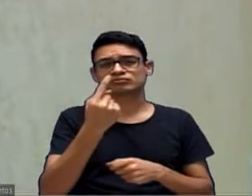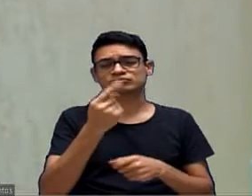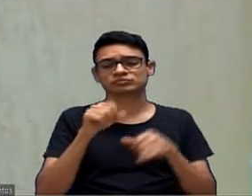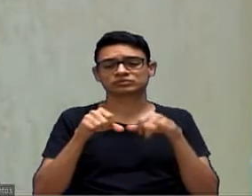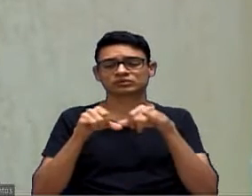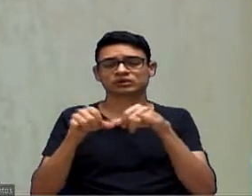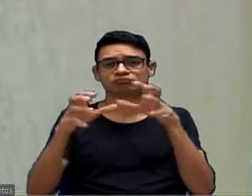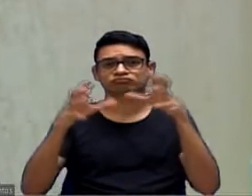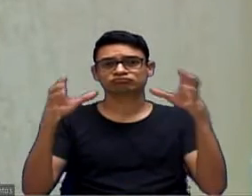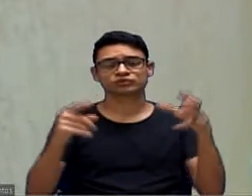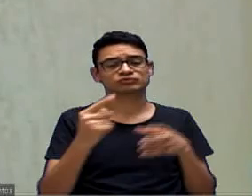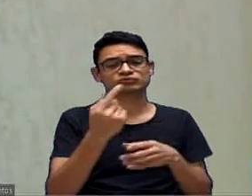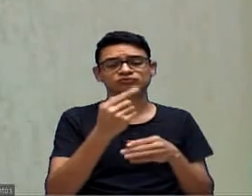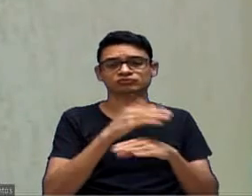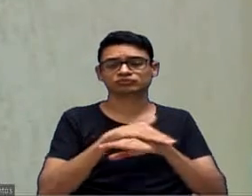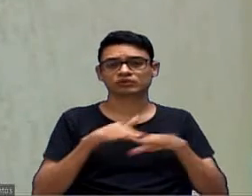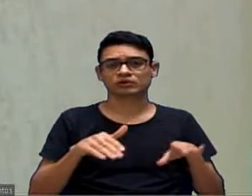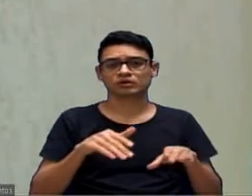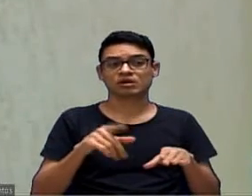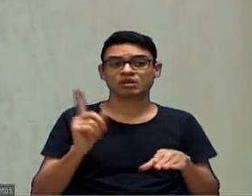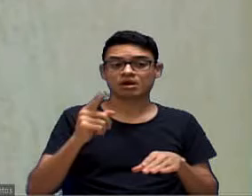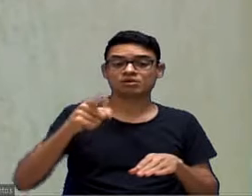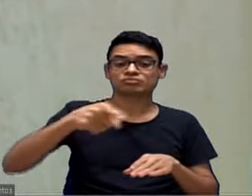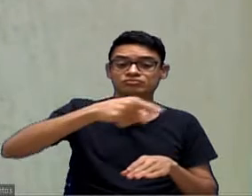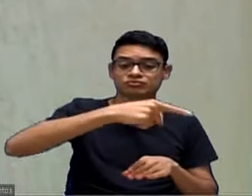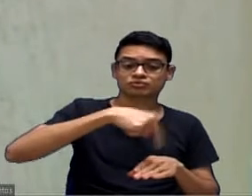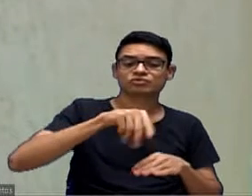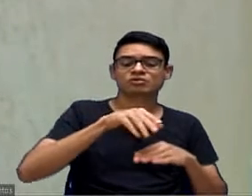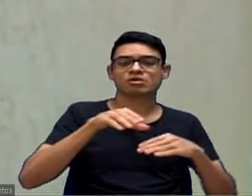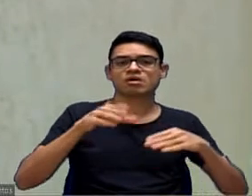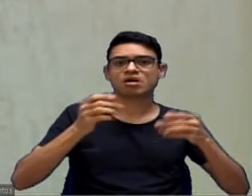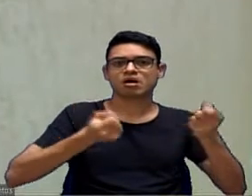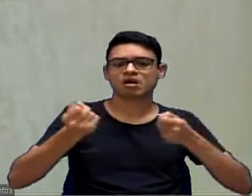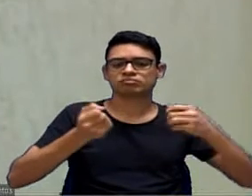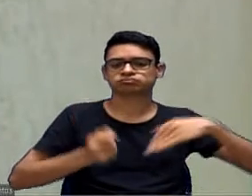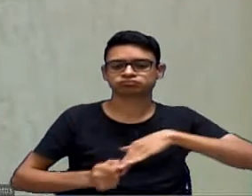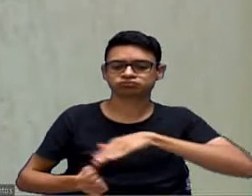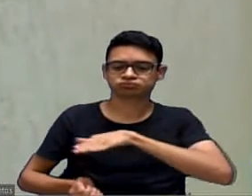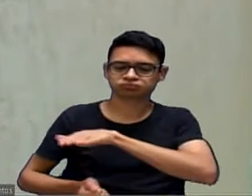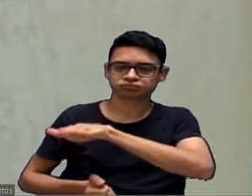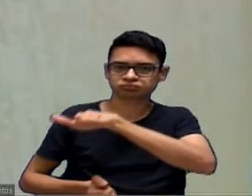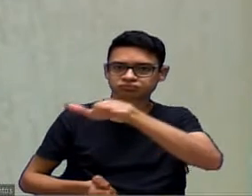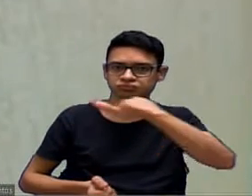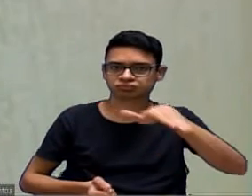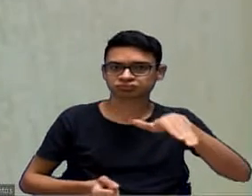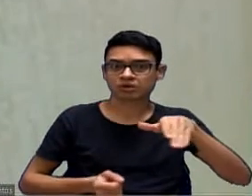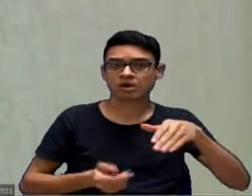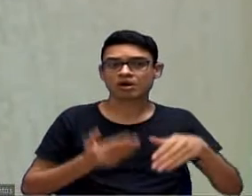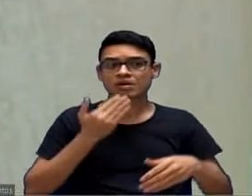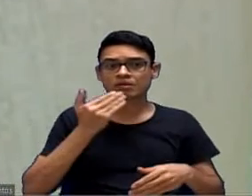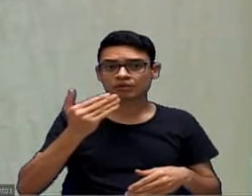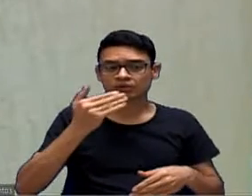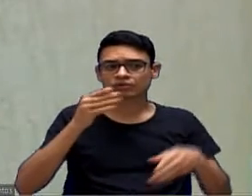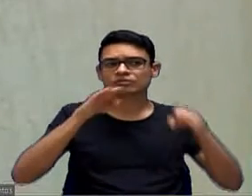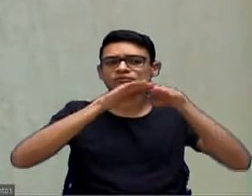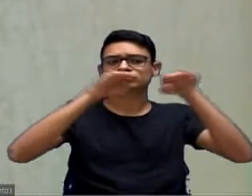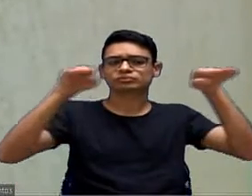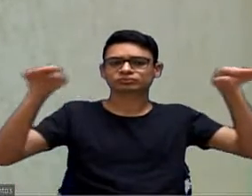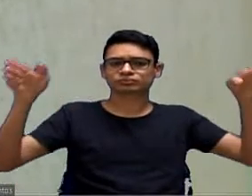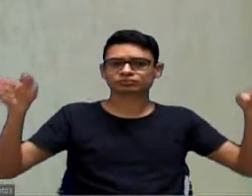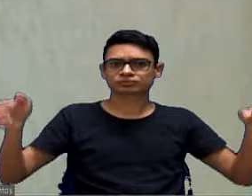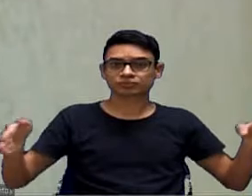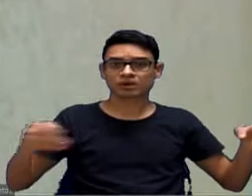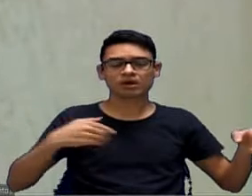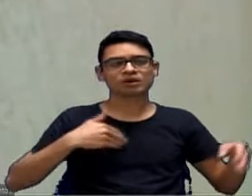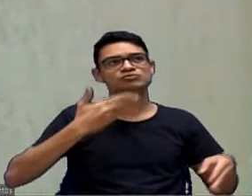uma rotatória com uma ponte que ligasse direto lá no, vou até fazer requerimento